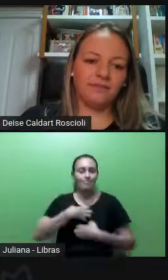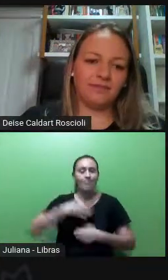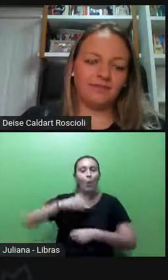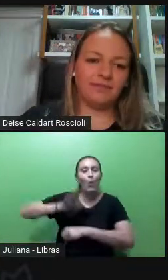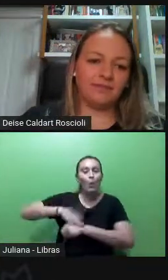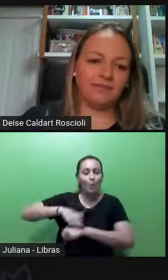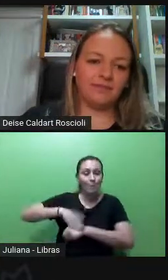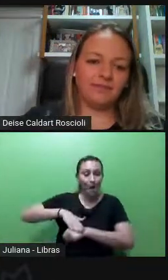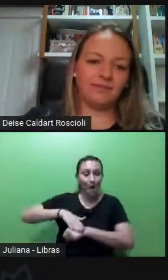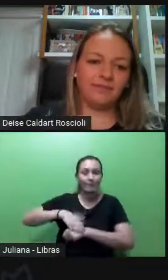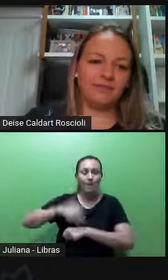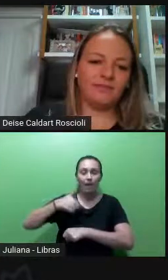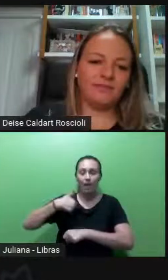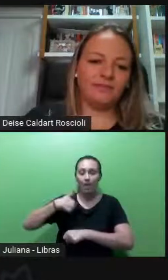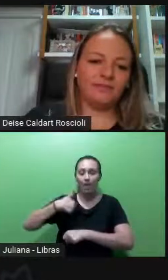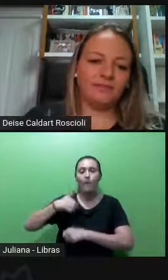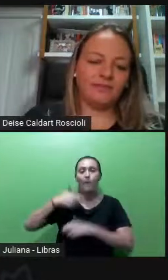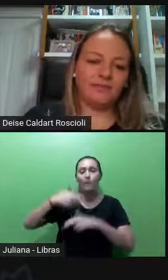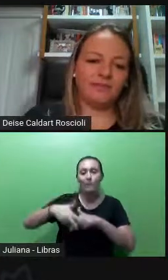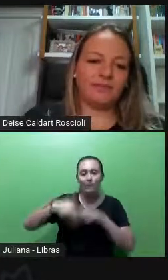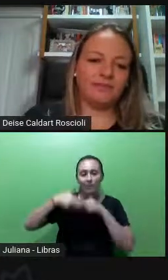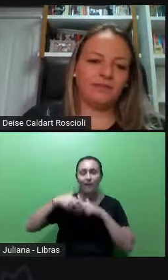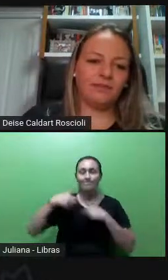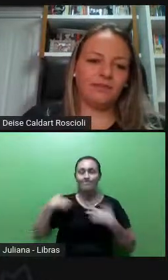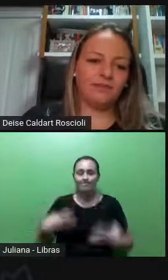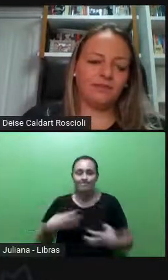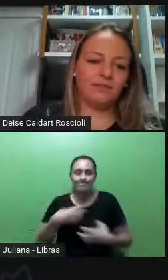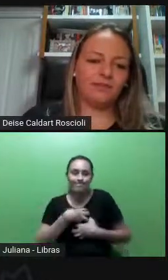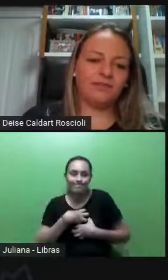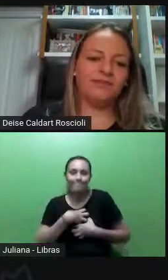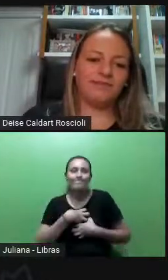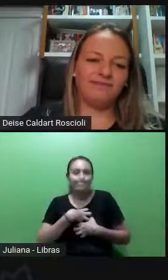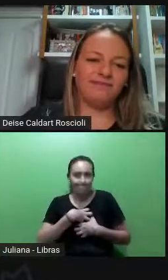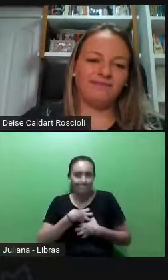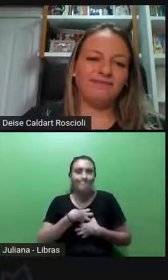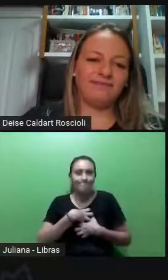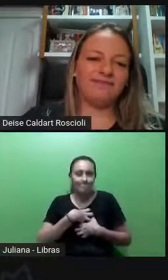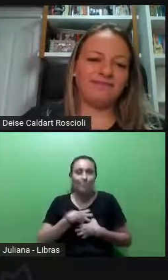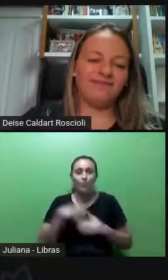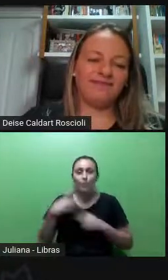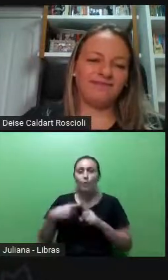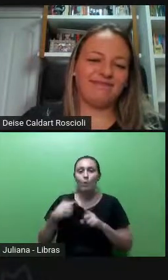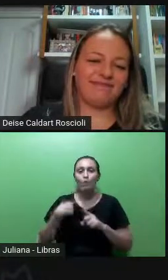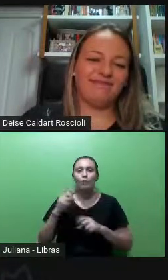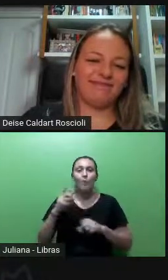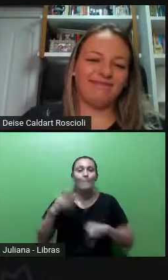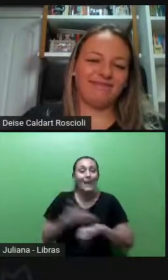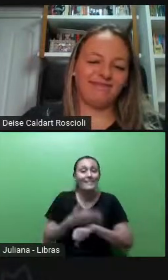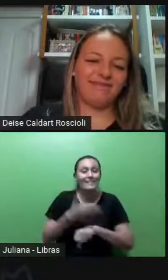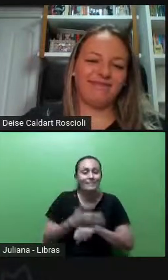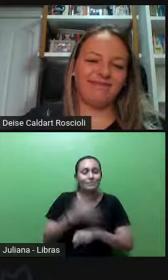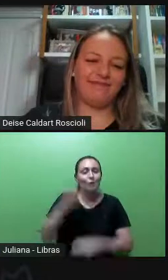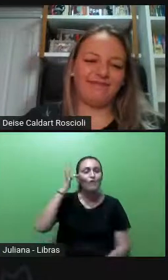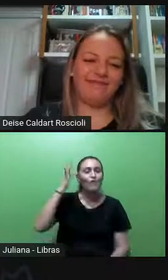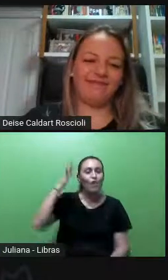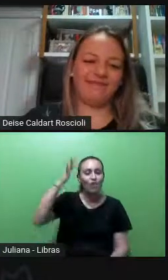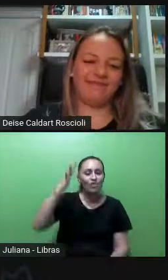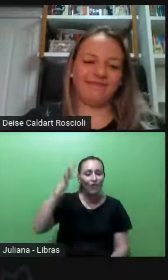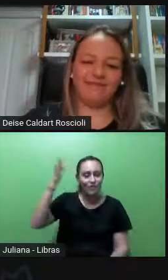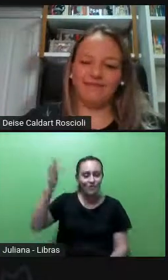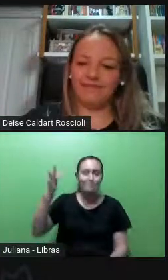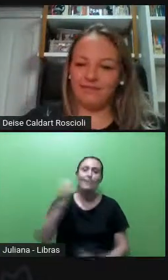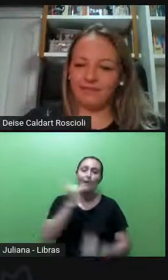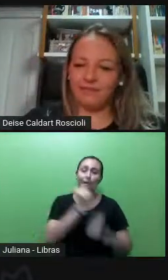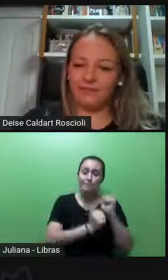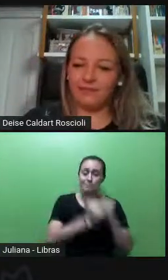empresa entende que não está mais fazendo parte da filosofia da empresa. Então, às vezes, a gente